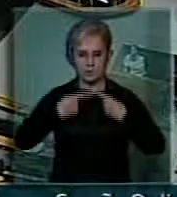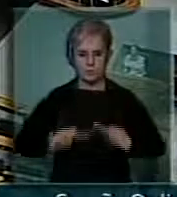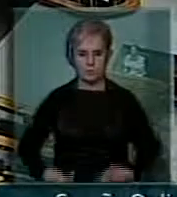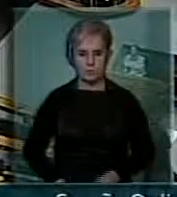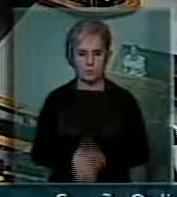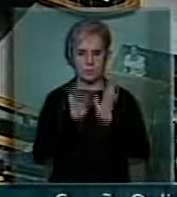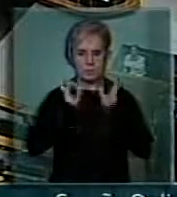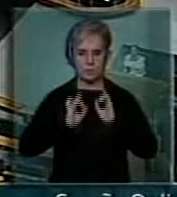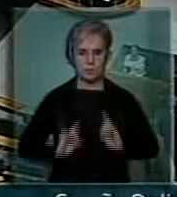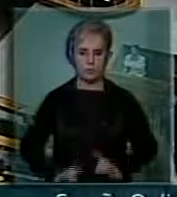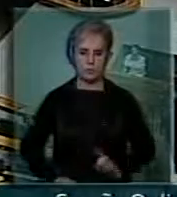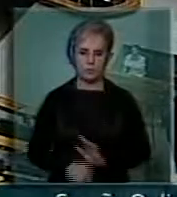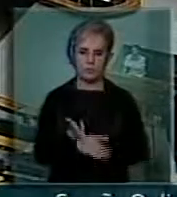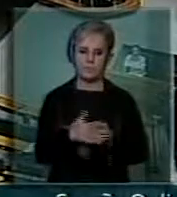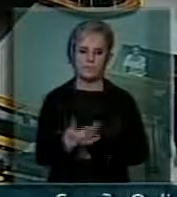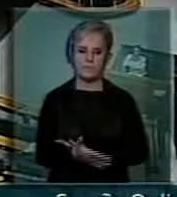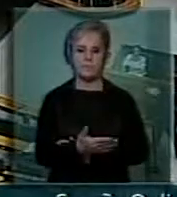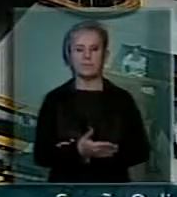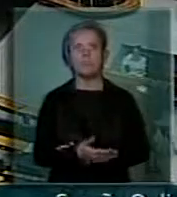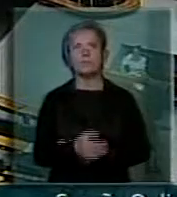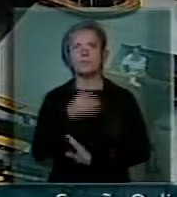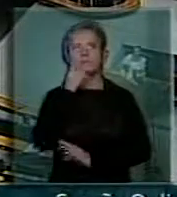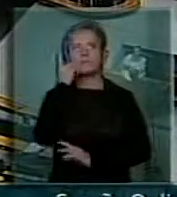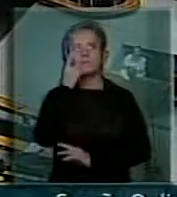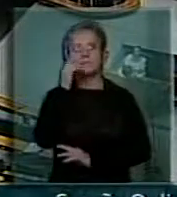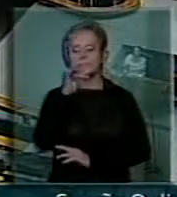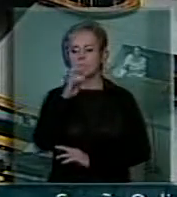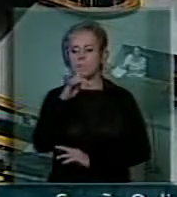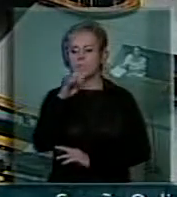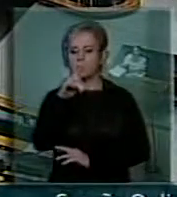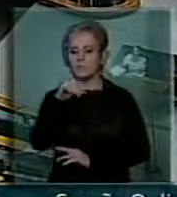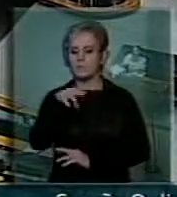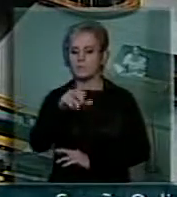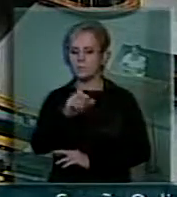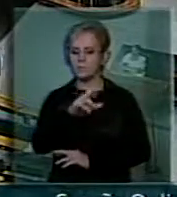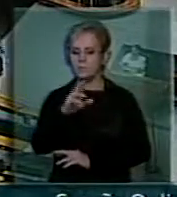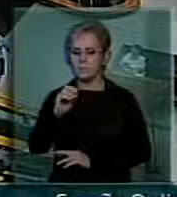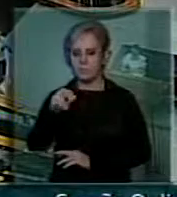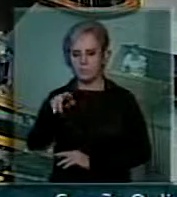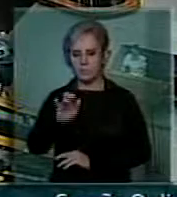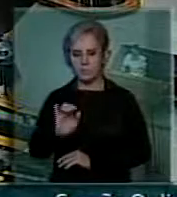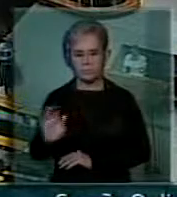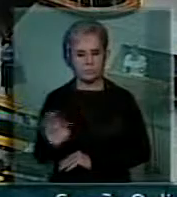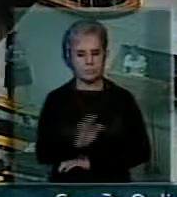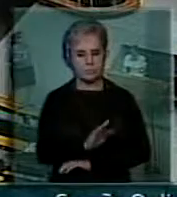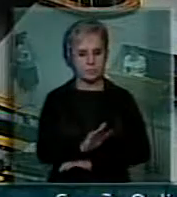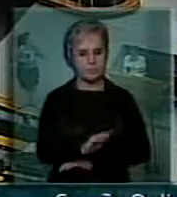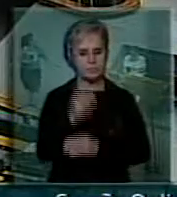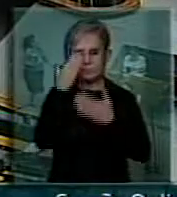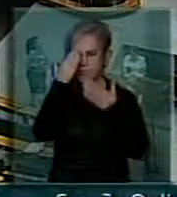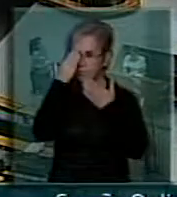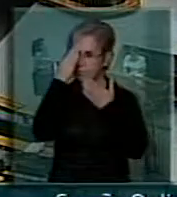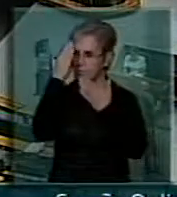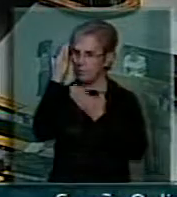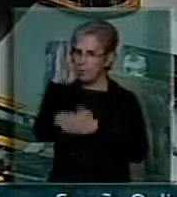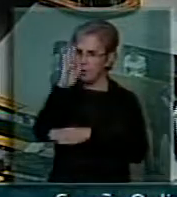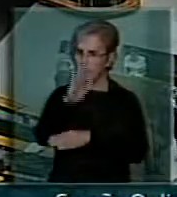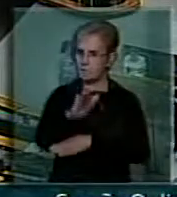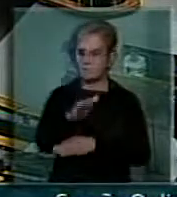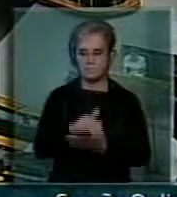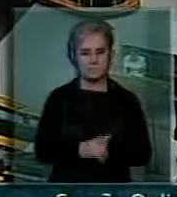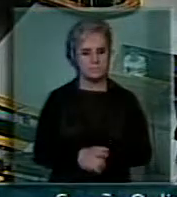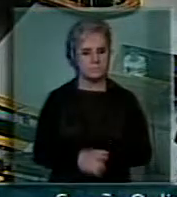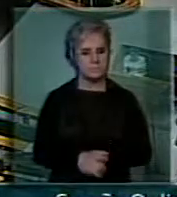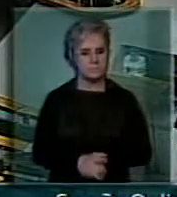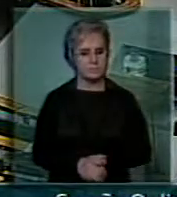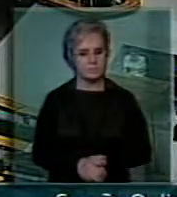Fernando Marrone, com a palavra. Obrigado, senhor presidente, senhoras e senhores deputados, aqueles que nos acompanham. Em primeiro lugar,